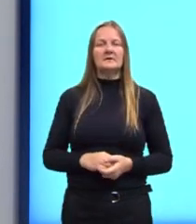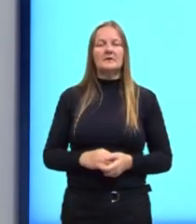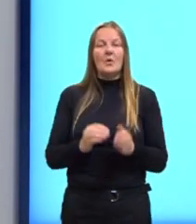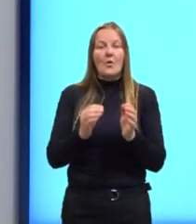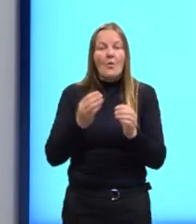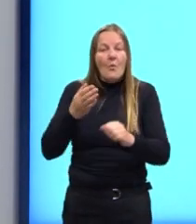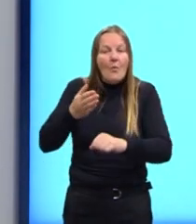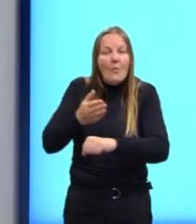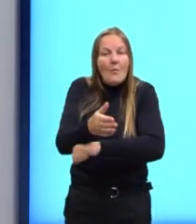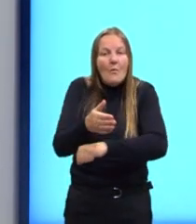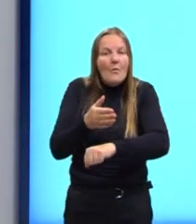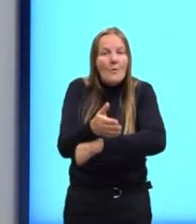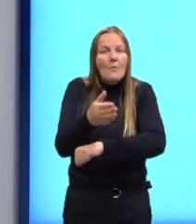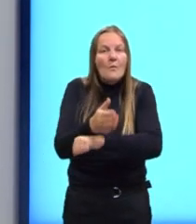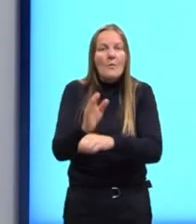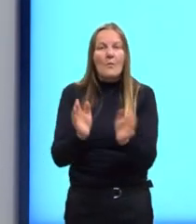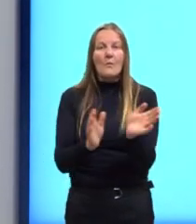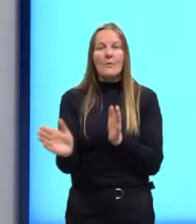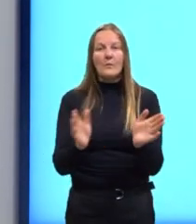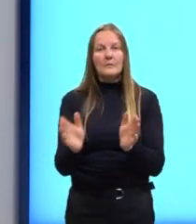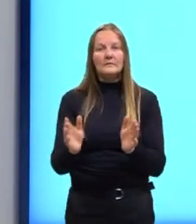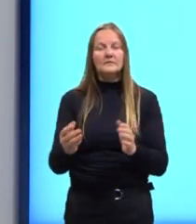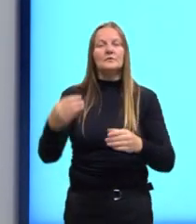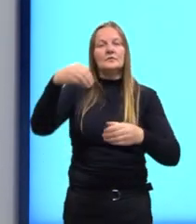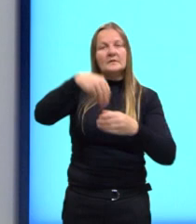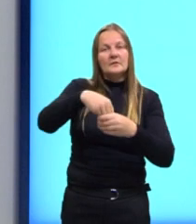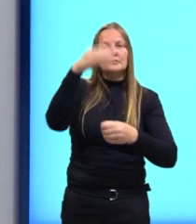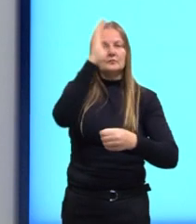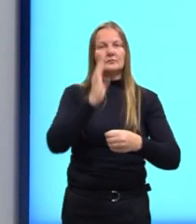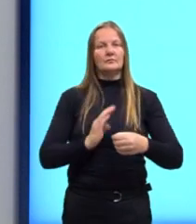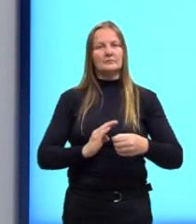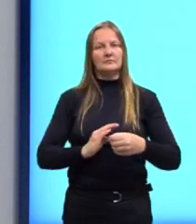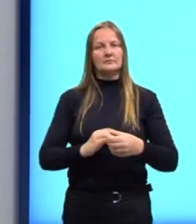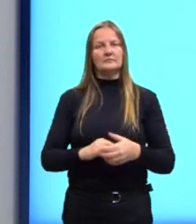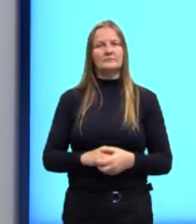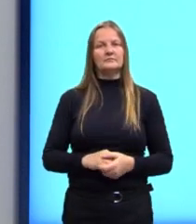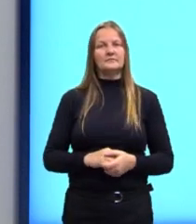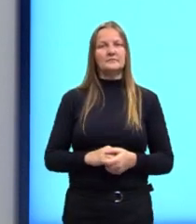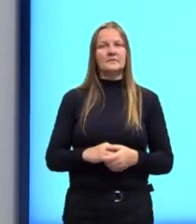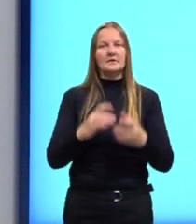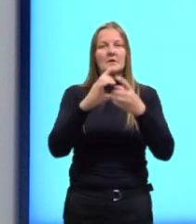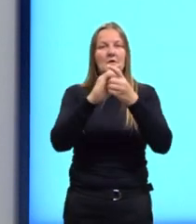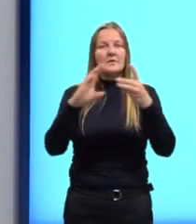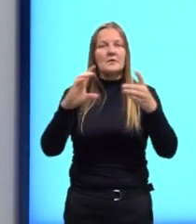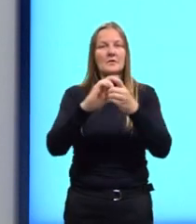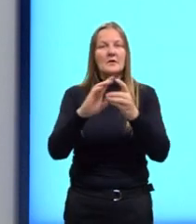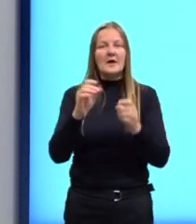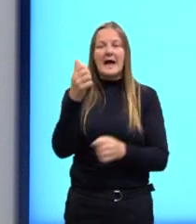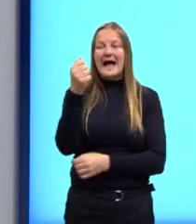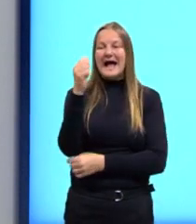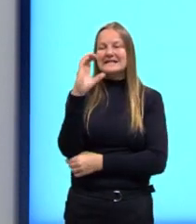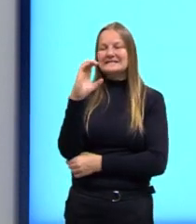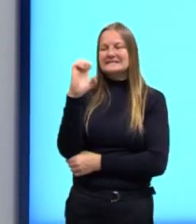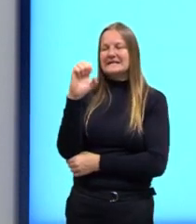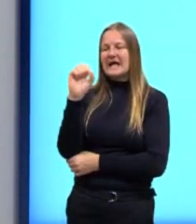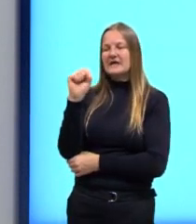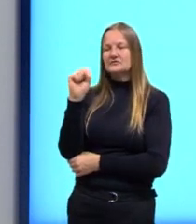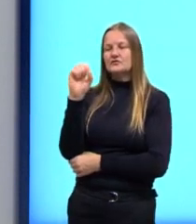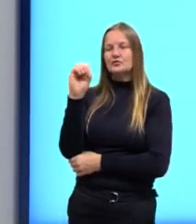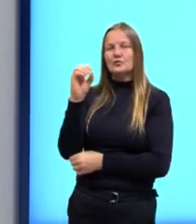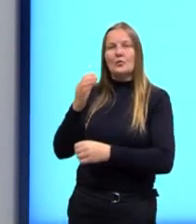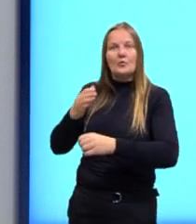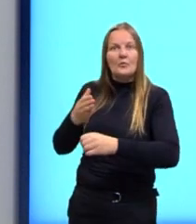acesso ao cinema no Brasil. Então, é a democratização de alguma coisa que é o